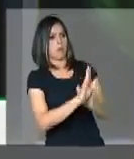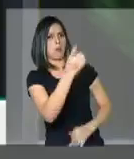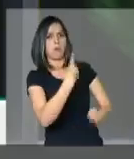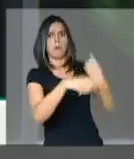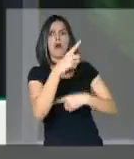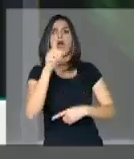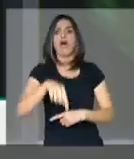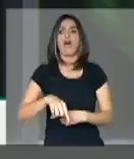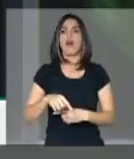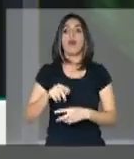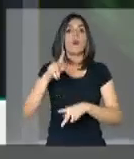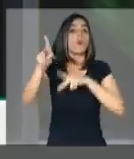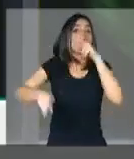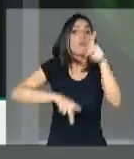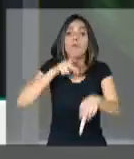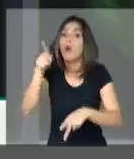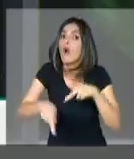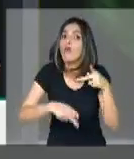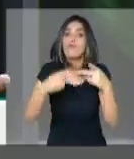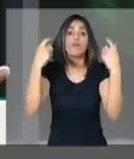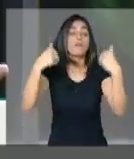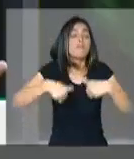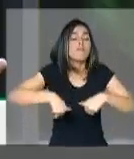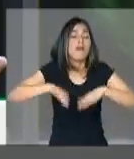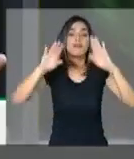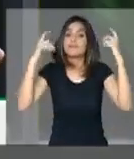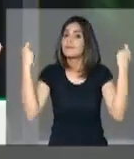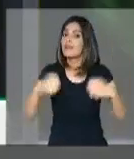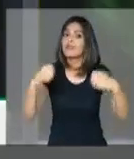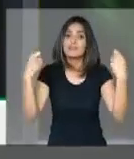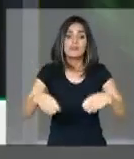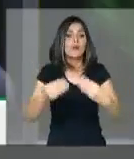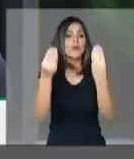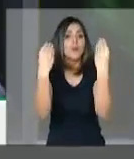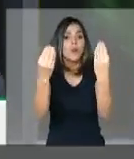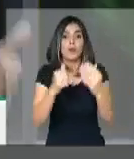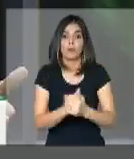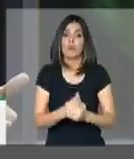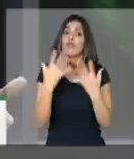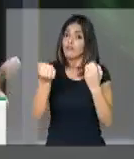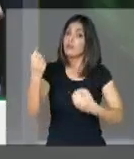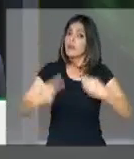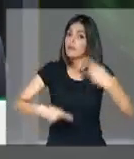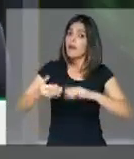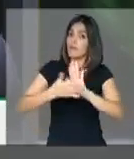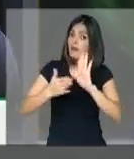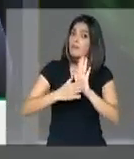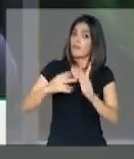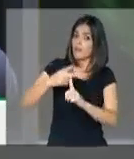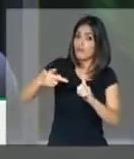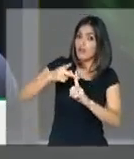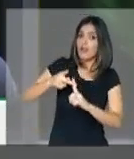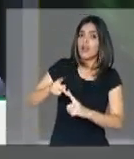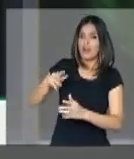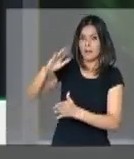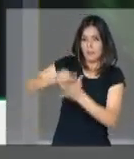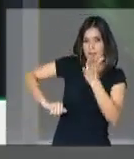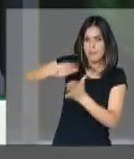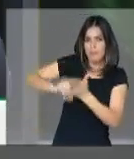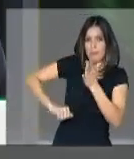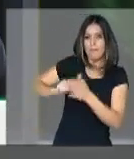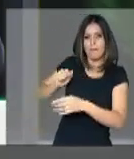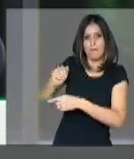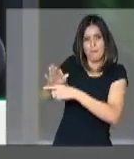economia do país é o que faz bem para o povo, que mais precisa. Vamos debater uma reforma da Previdência, cortando privilégios?